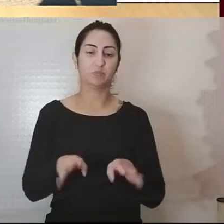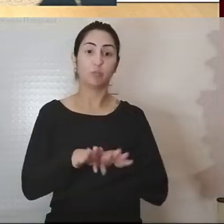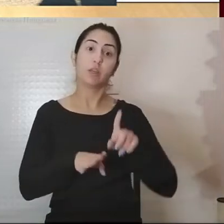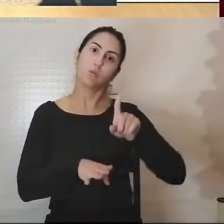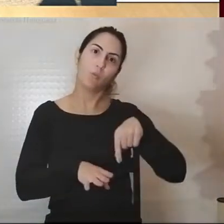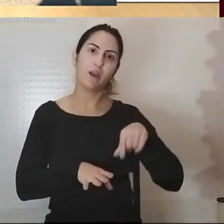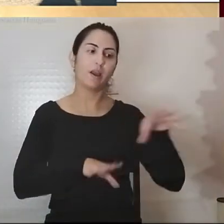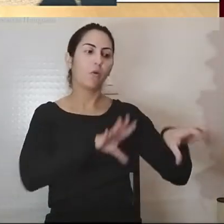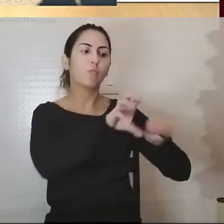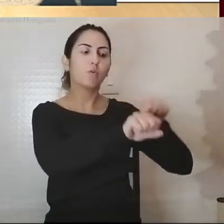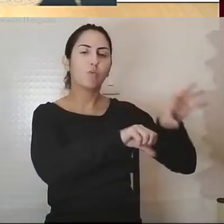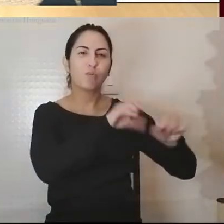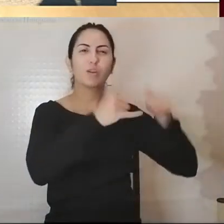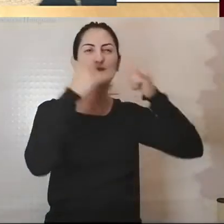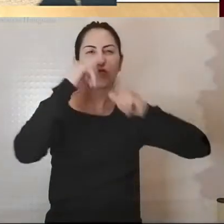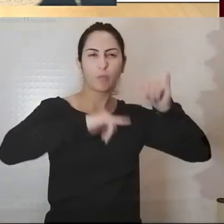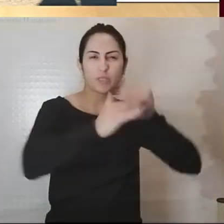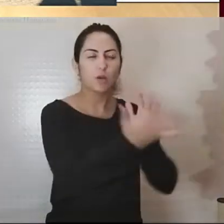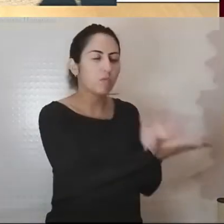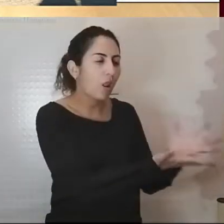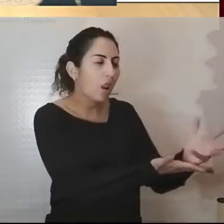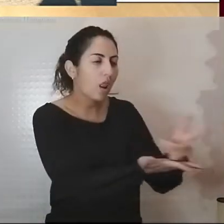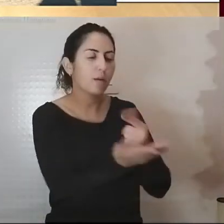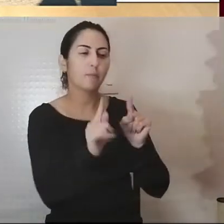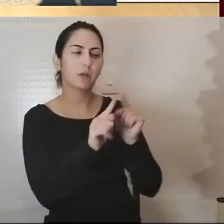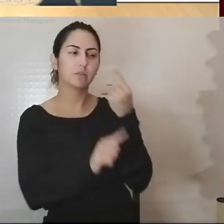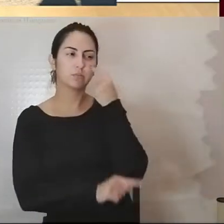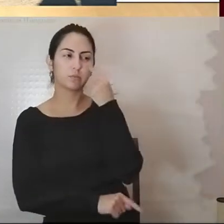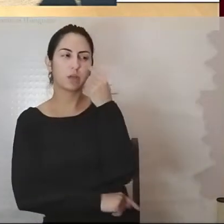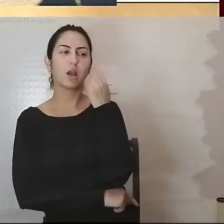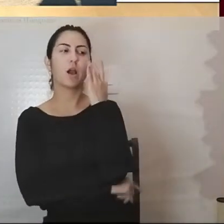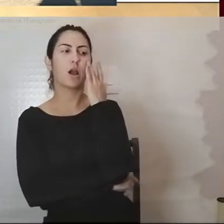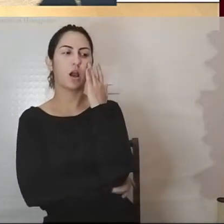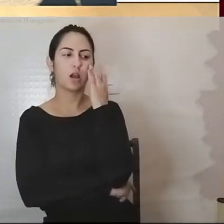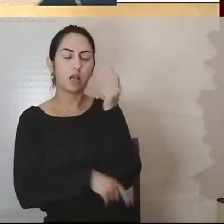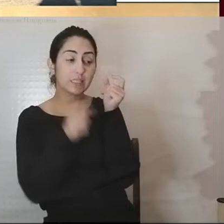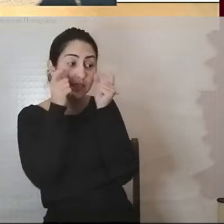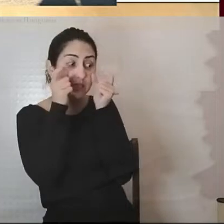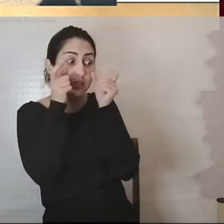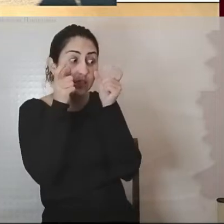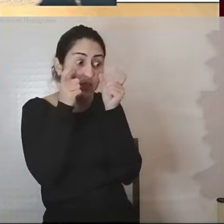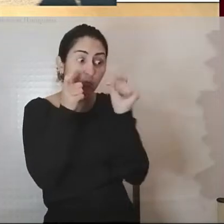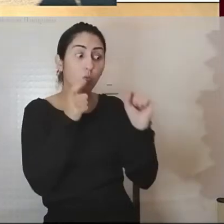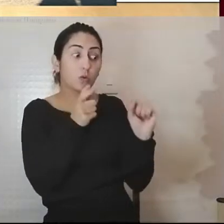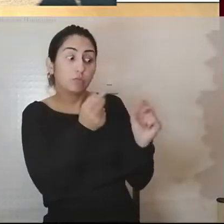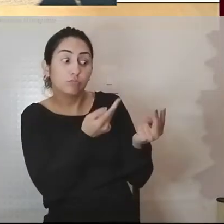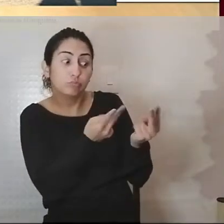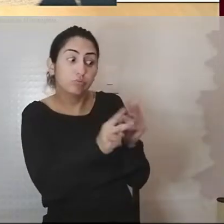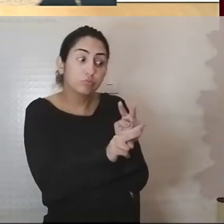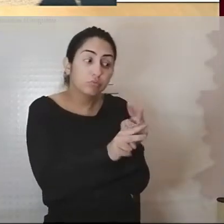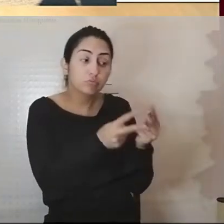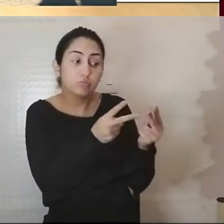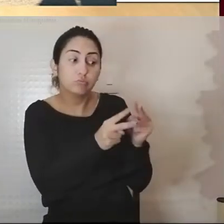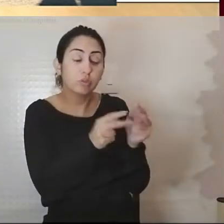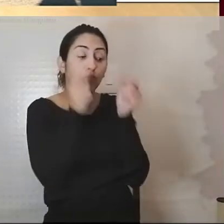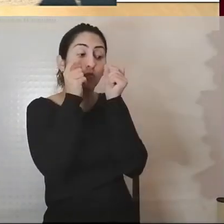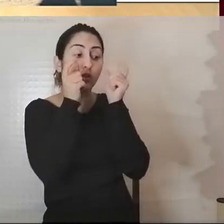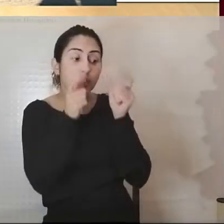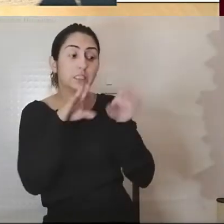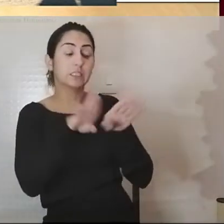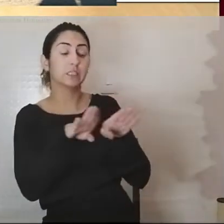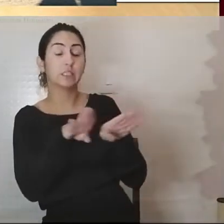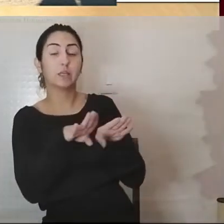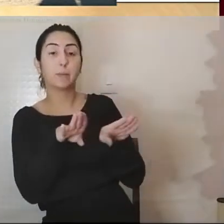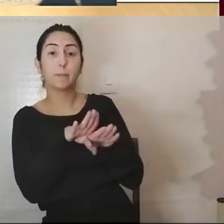os fatos, mas sobretudo prestando atenção aos momentos em que os fatos vacilam, prestando atenção aos